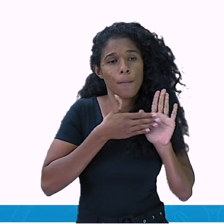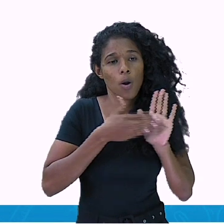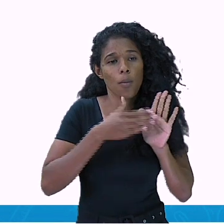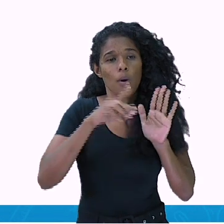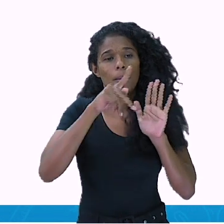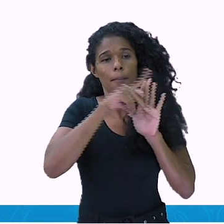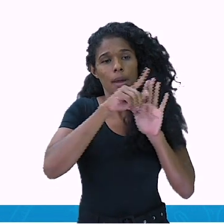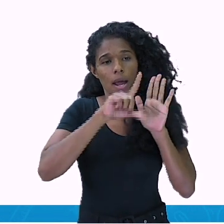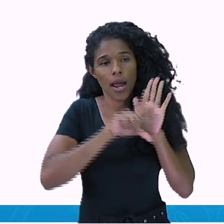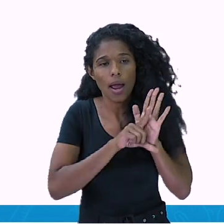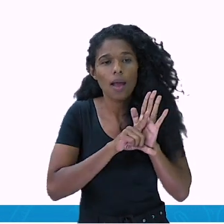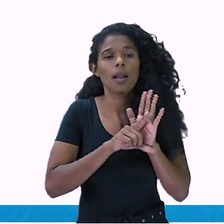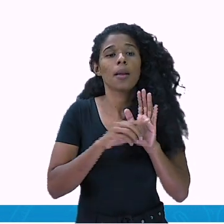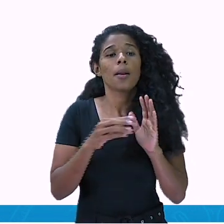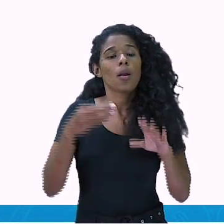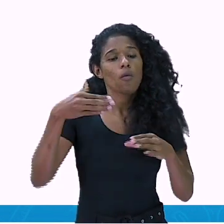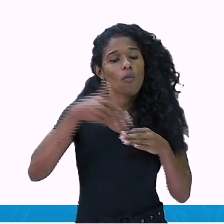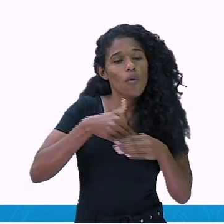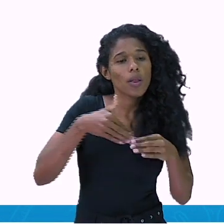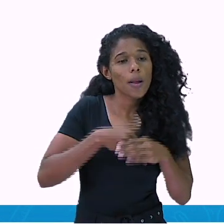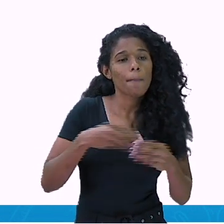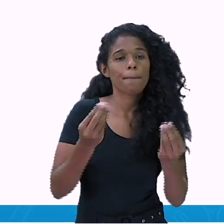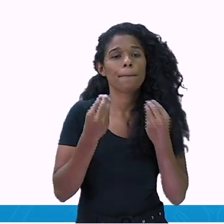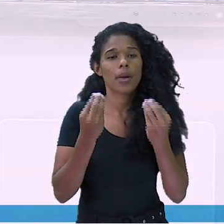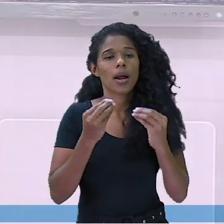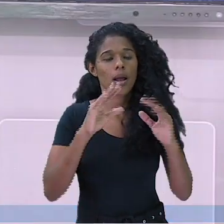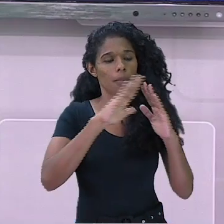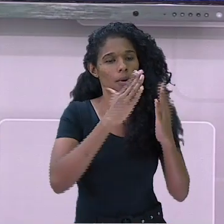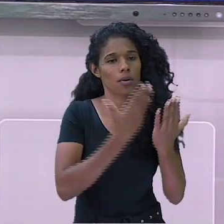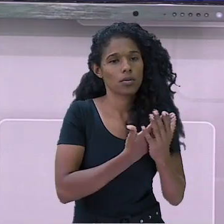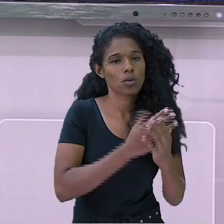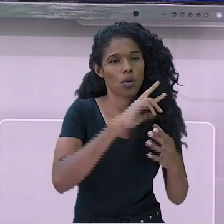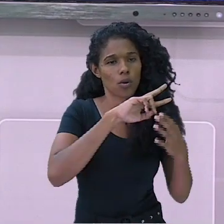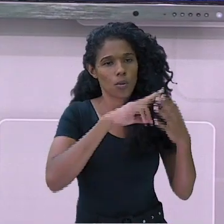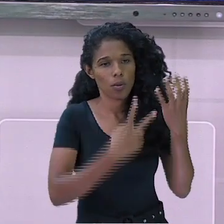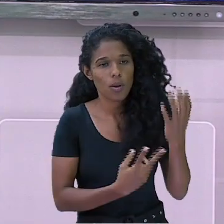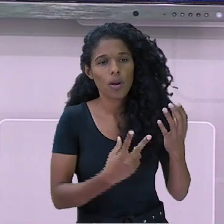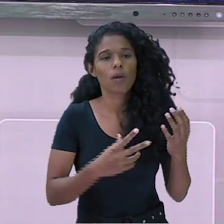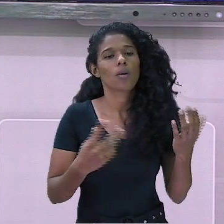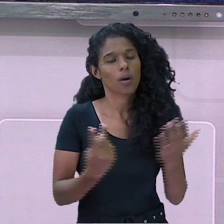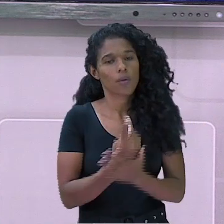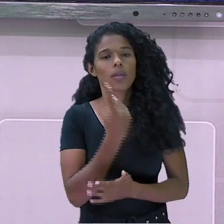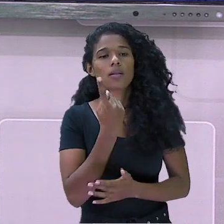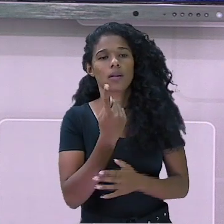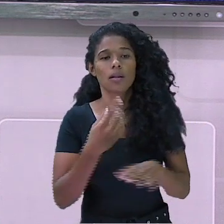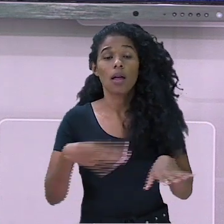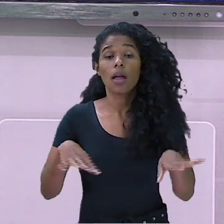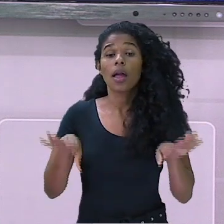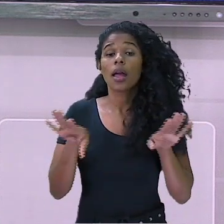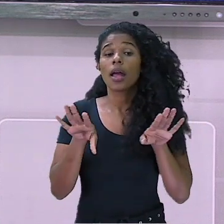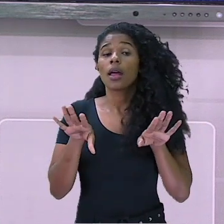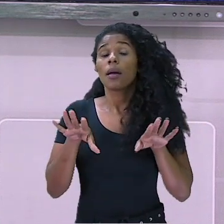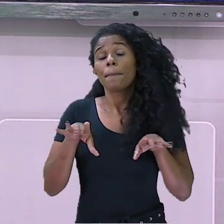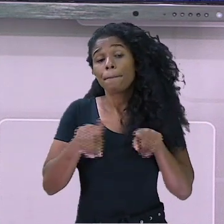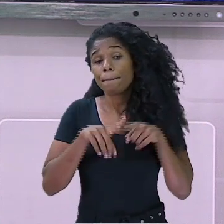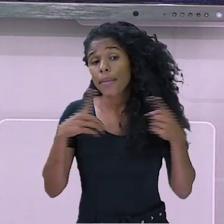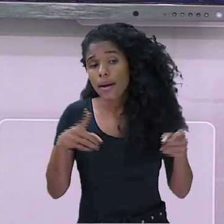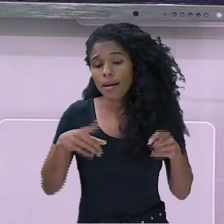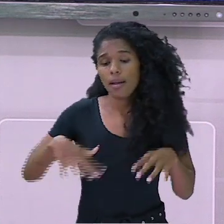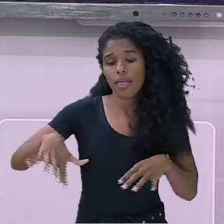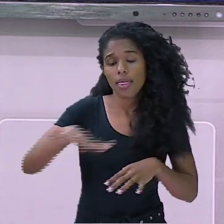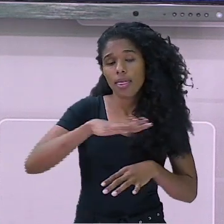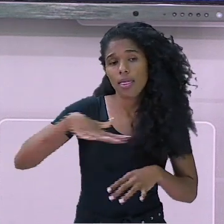consideradas pessoas com deficiência auditiva. São pessoas que têm perda auditiva leve, moderada,